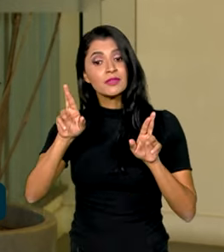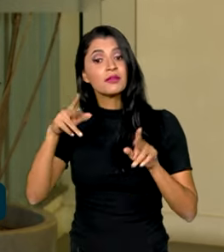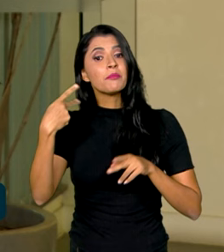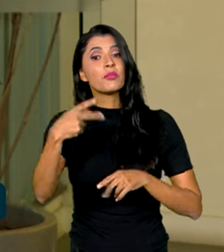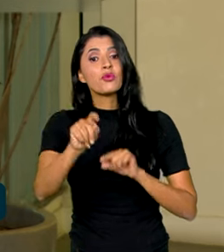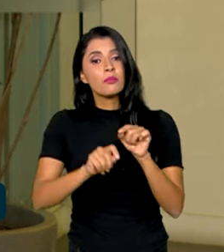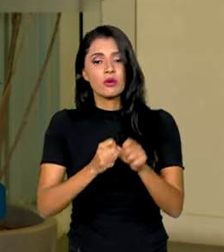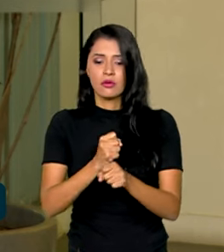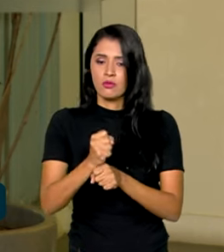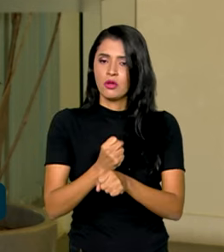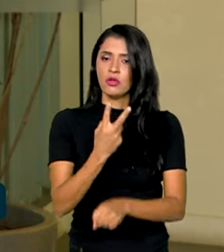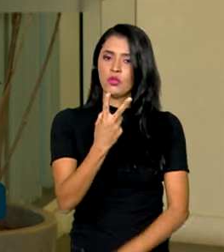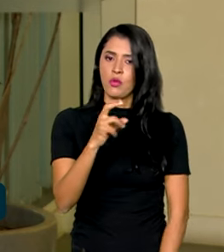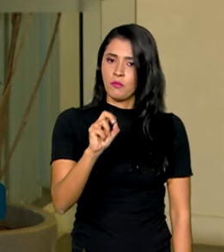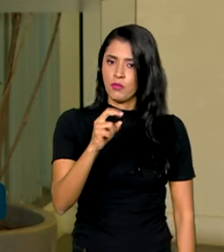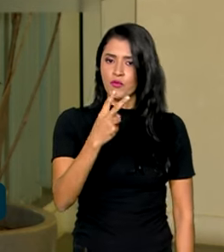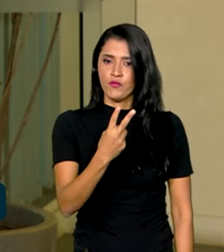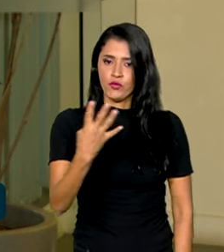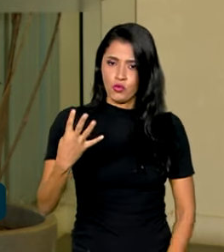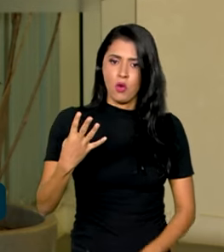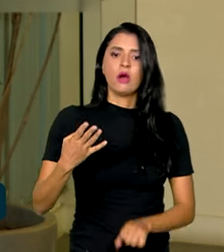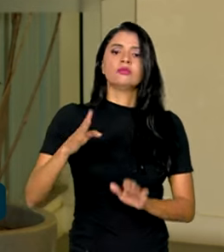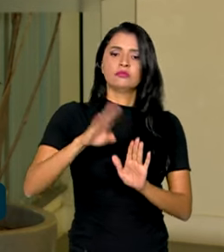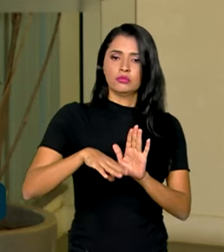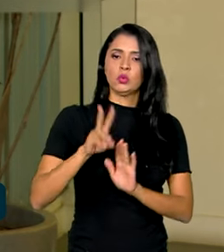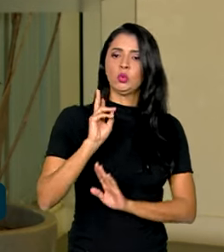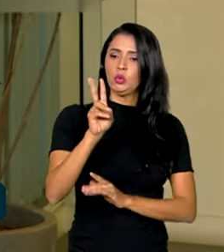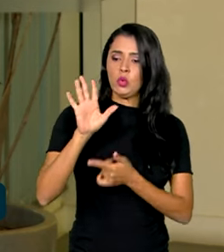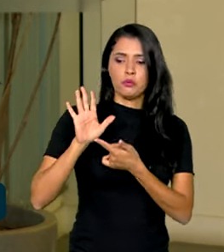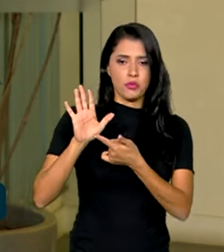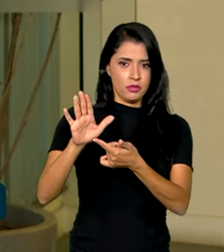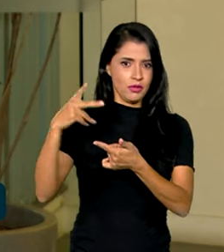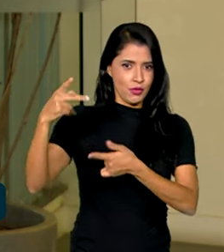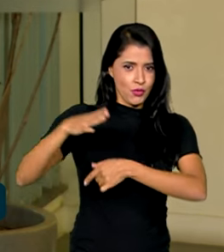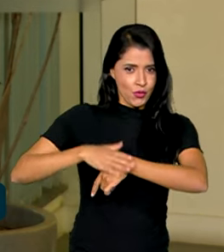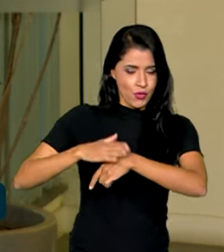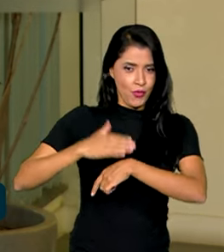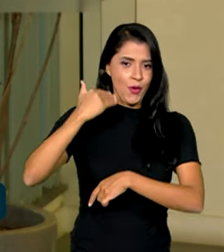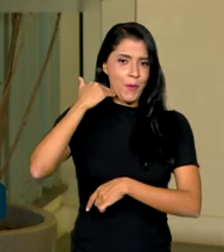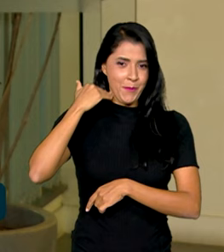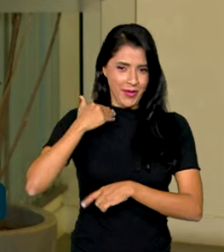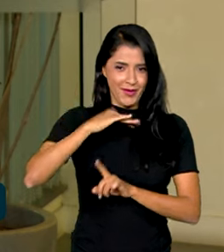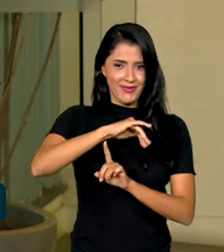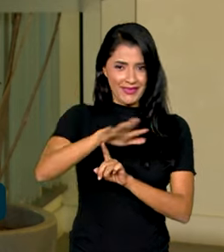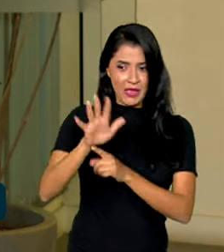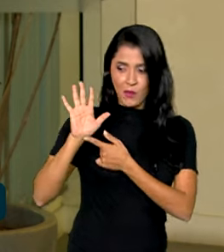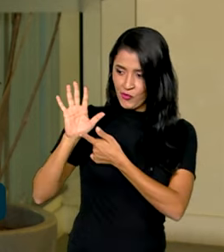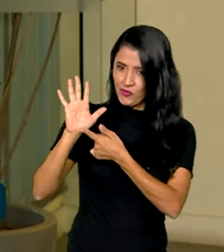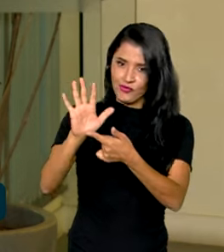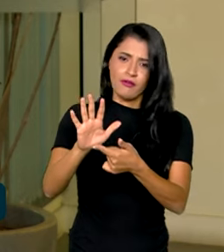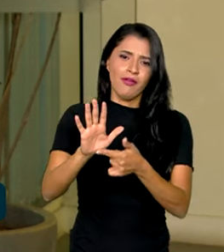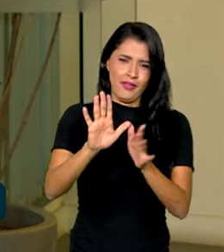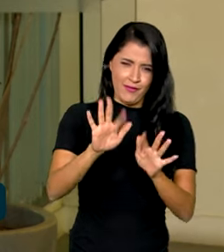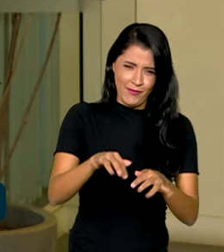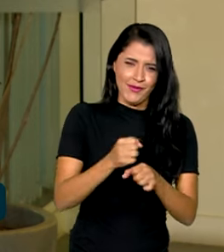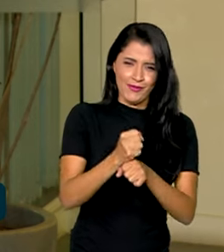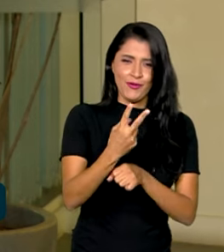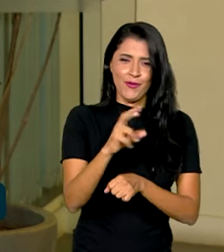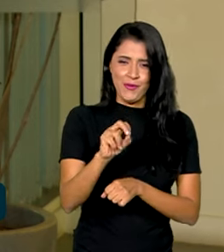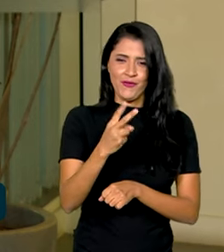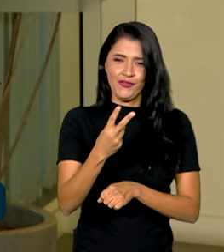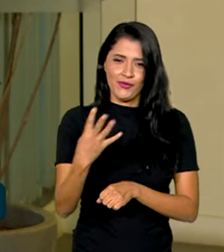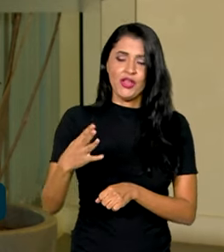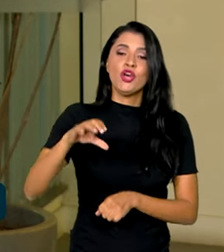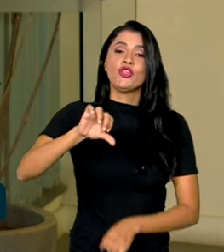é que, para 2024, esses cortes continuem, como foi sinalizado no próprio comunicado do Banco Central, e termine o ano de 2024 em 9